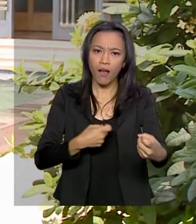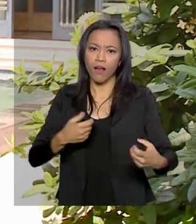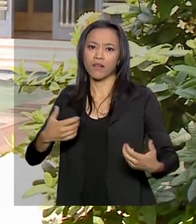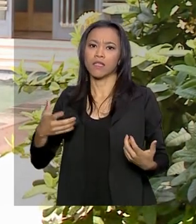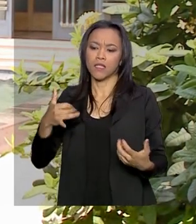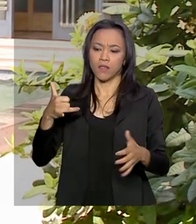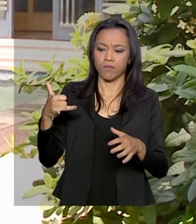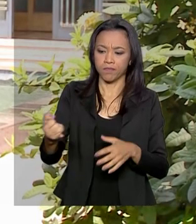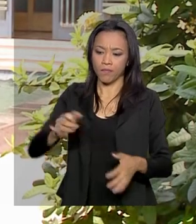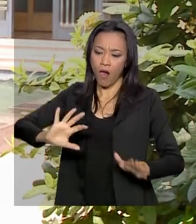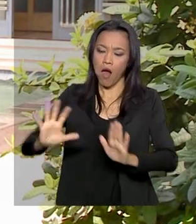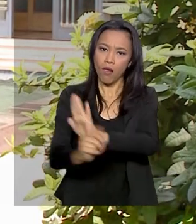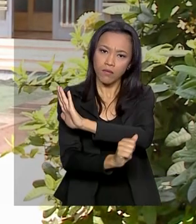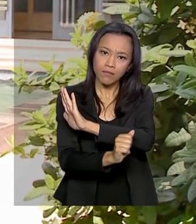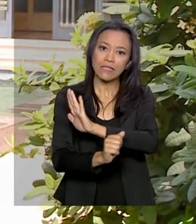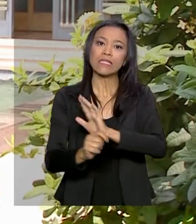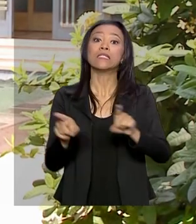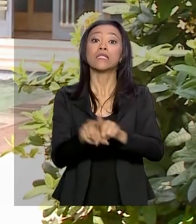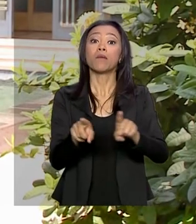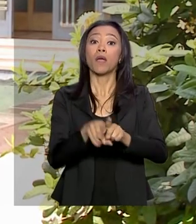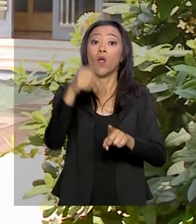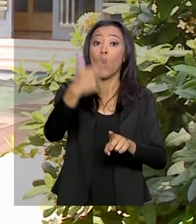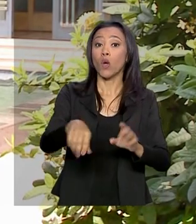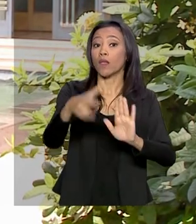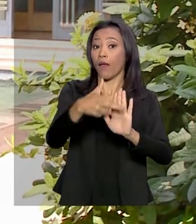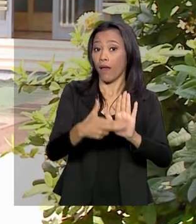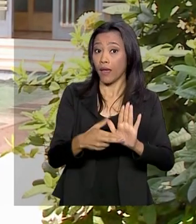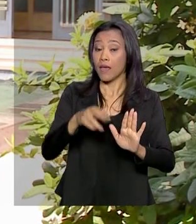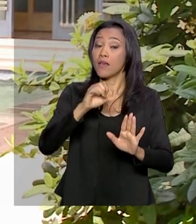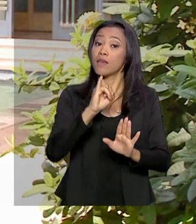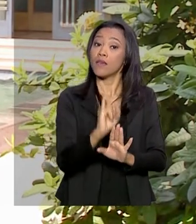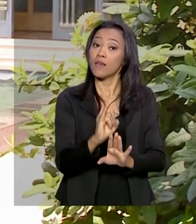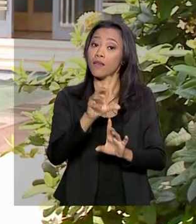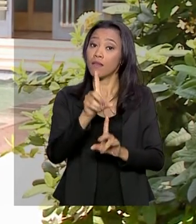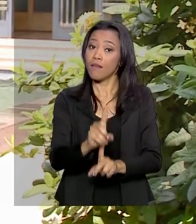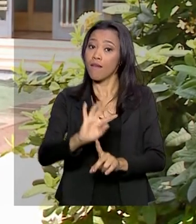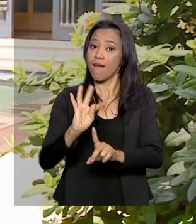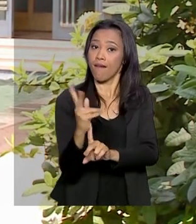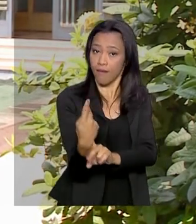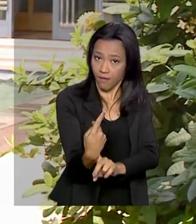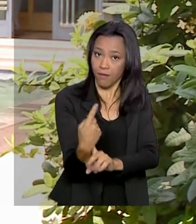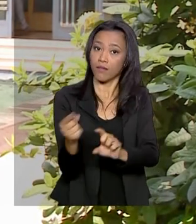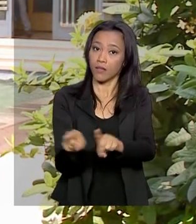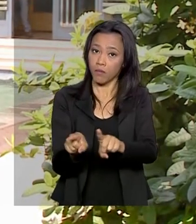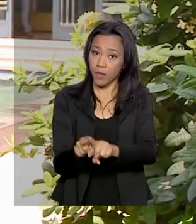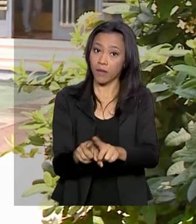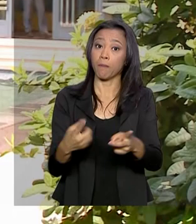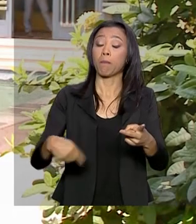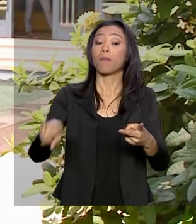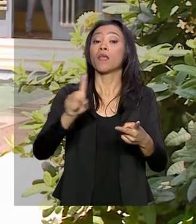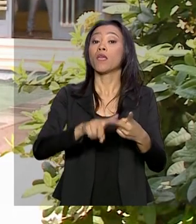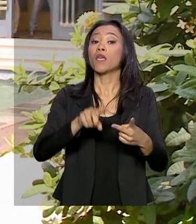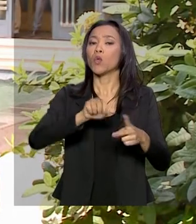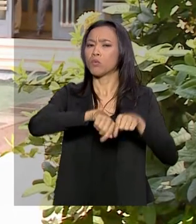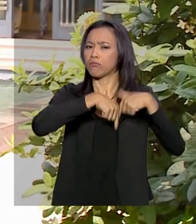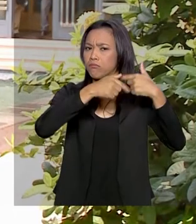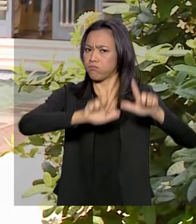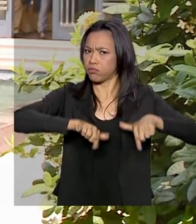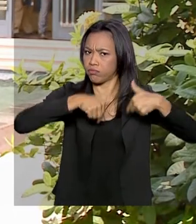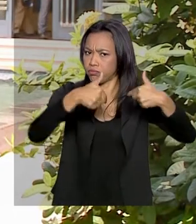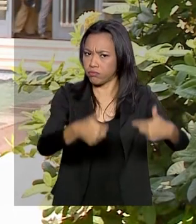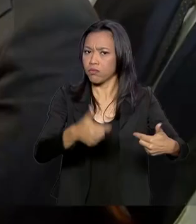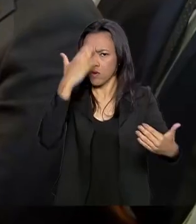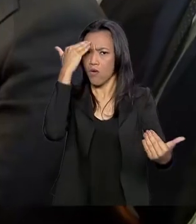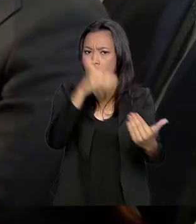também levou em conta o IDH, Índice de Desenvolvimento Humano do Lugar e o Engajamento dos Prefeitos ao